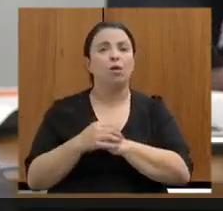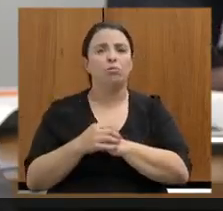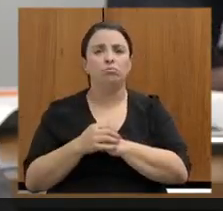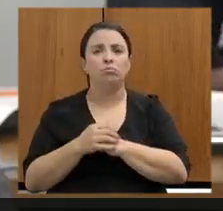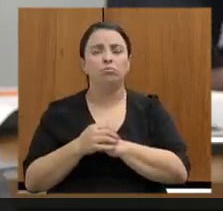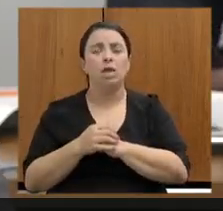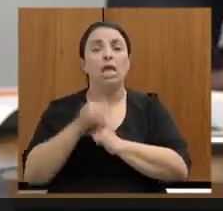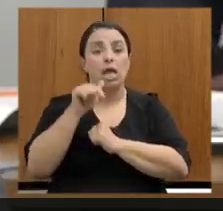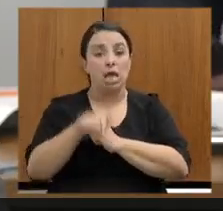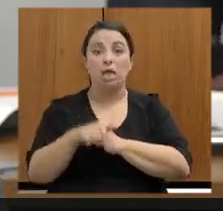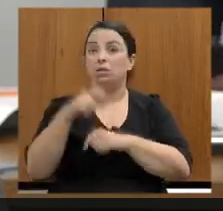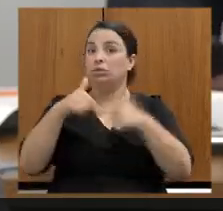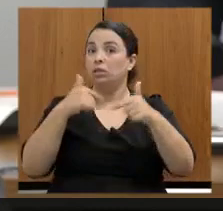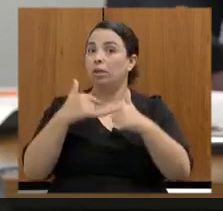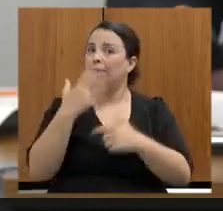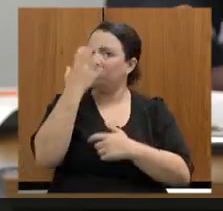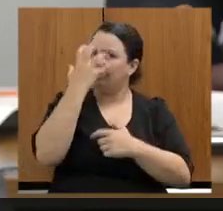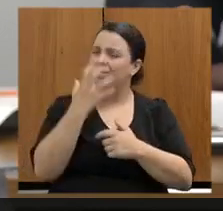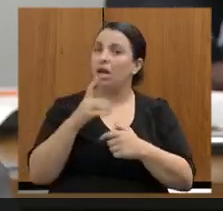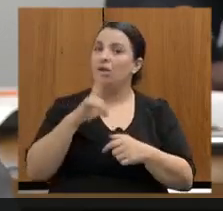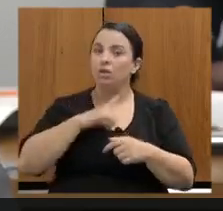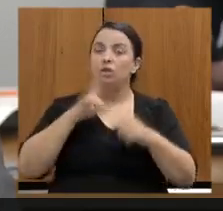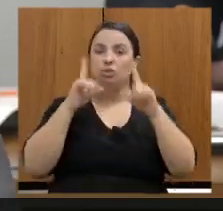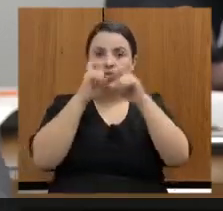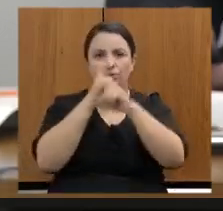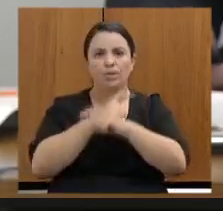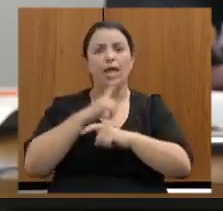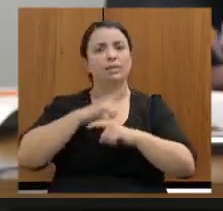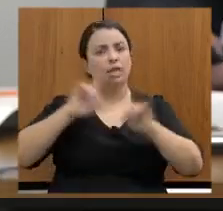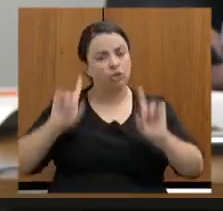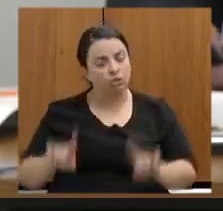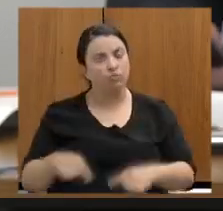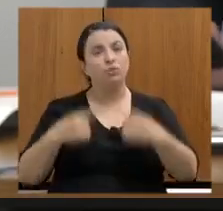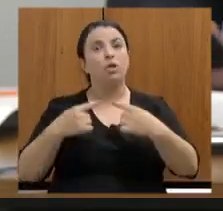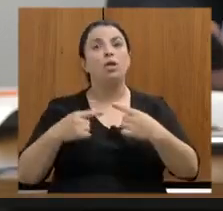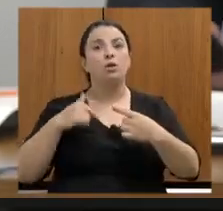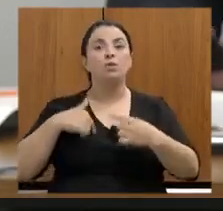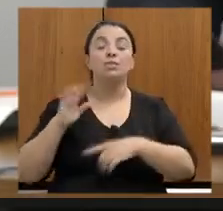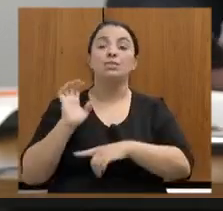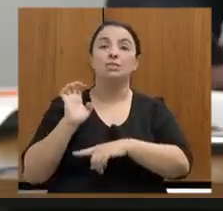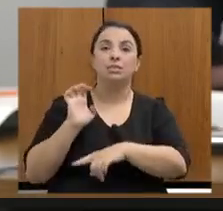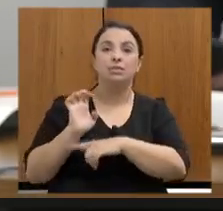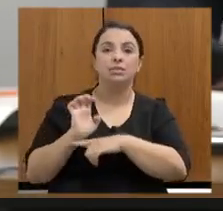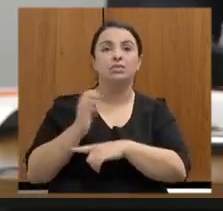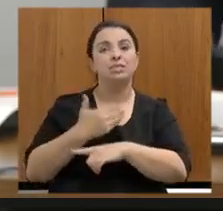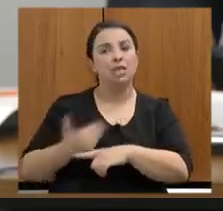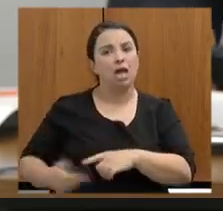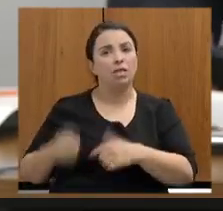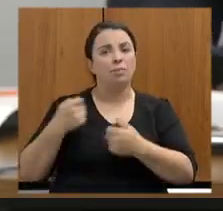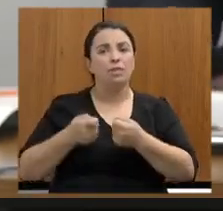todas as dificuldades e todos os desafios de um Estado que precisa coordenar uma rede de 853